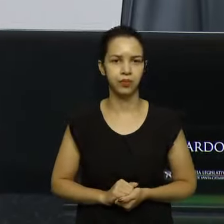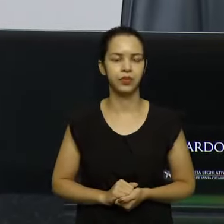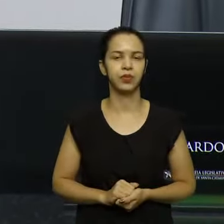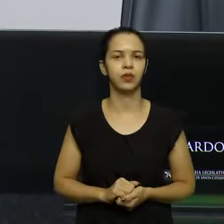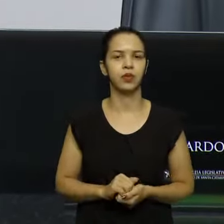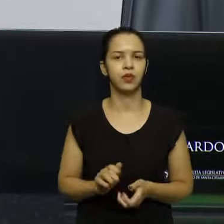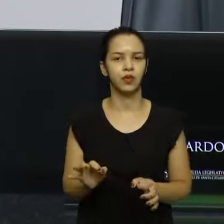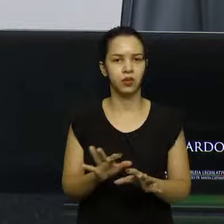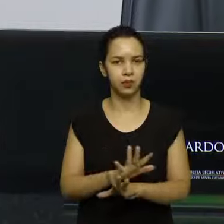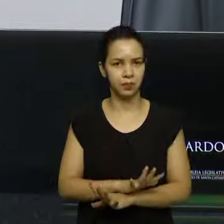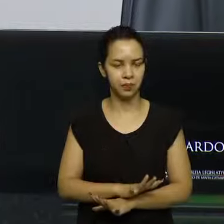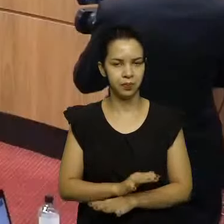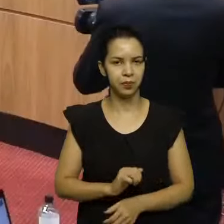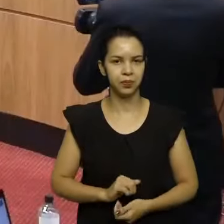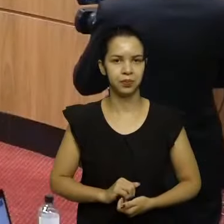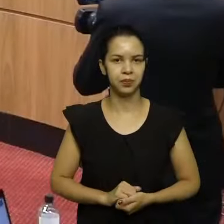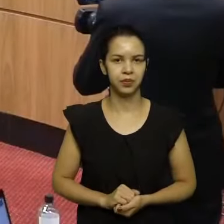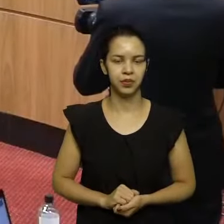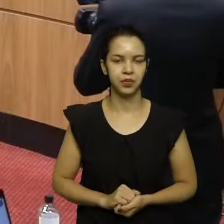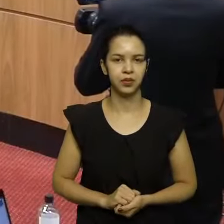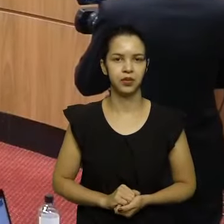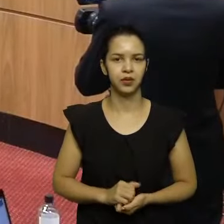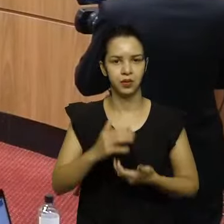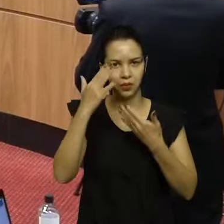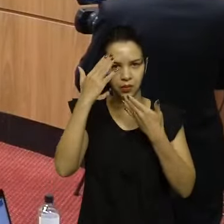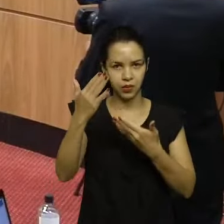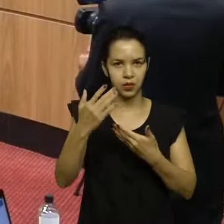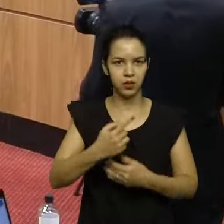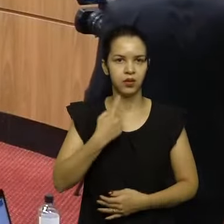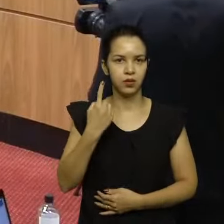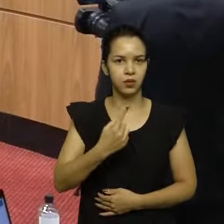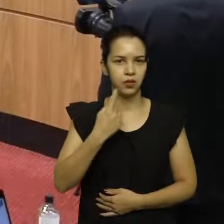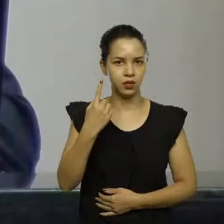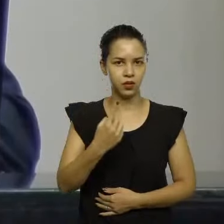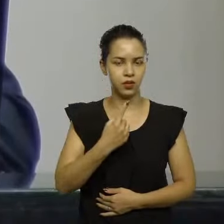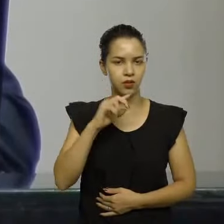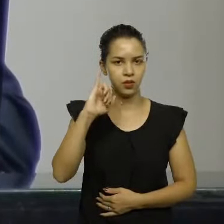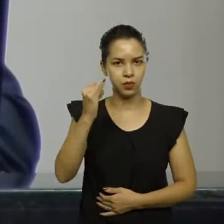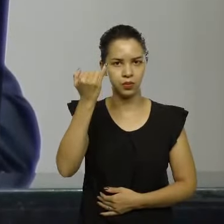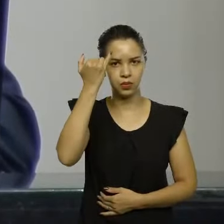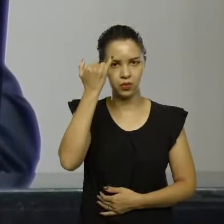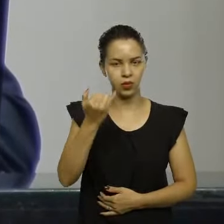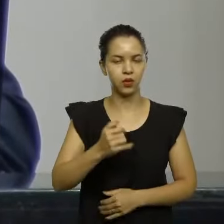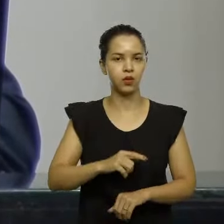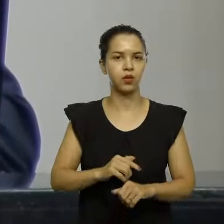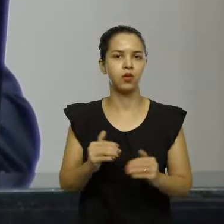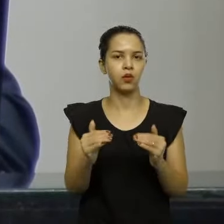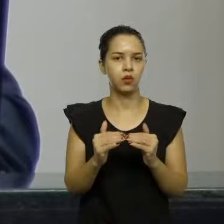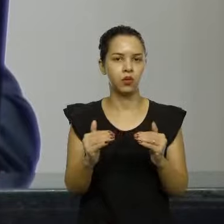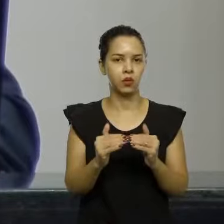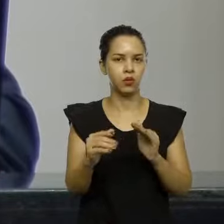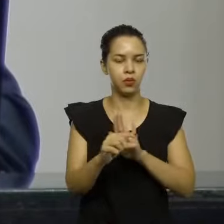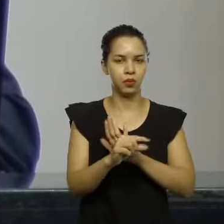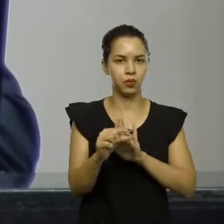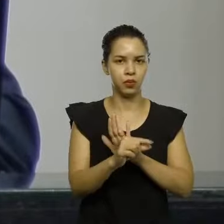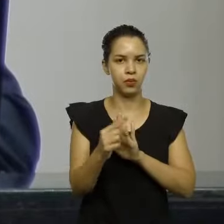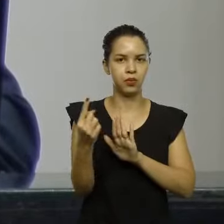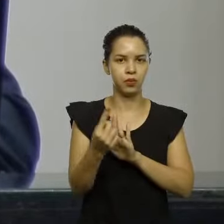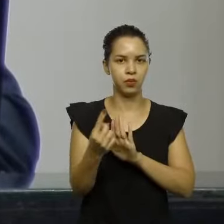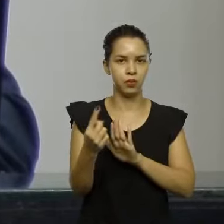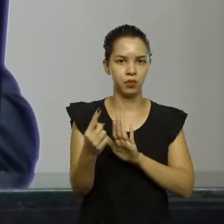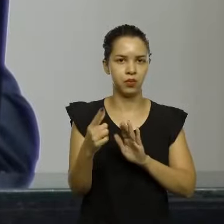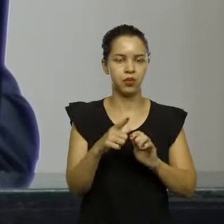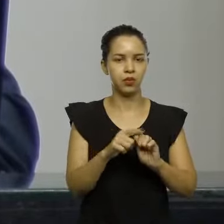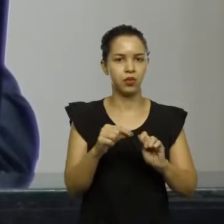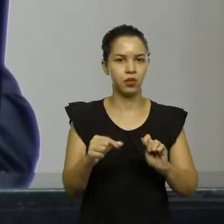deputado Maurício Scudillac. Obrigado, deputado Jair Miotto. Em consonância com o parágrafo 1º do